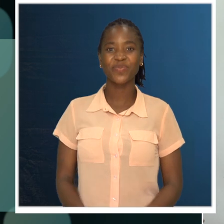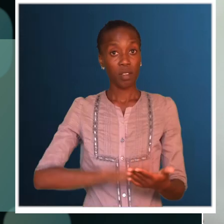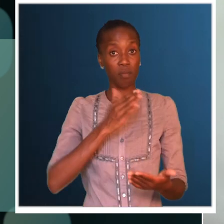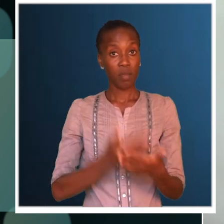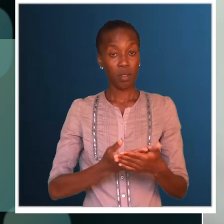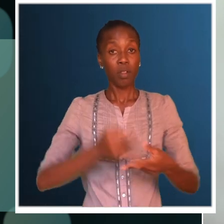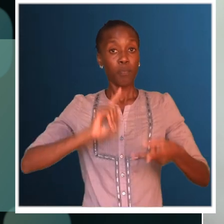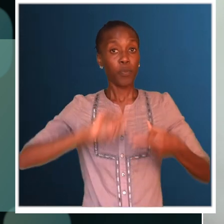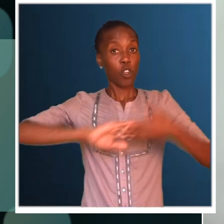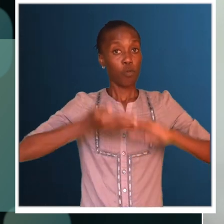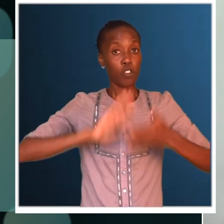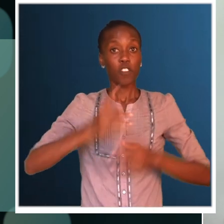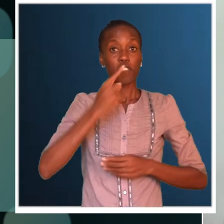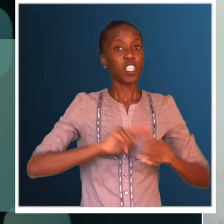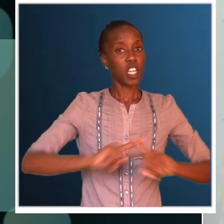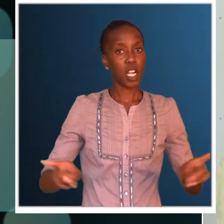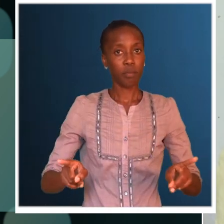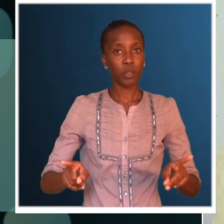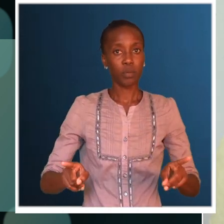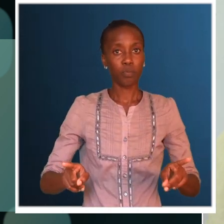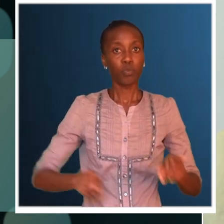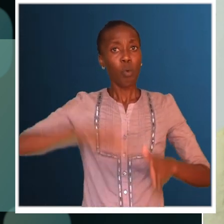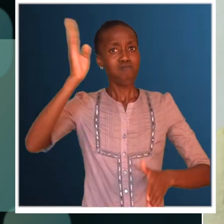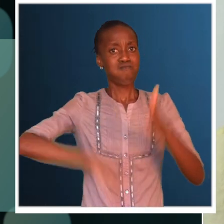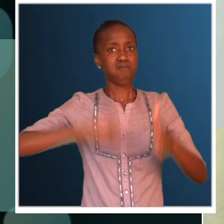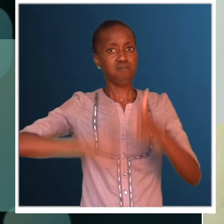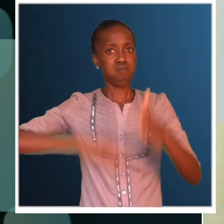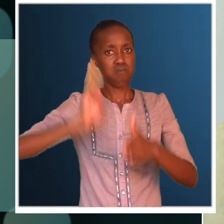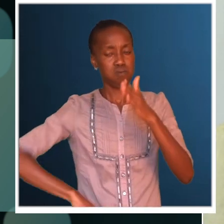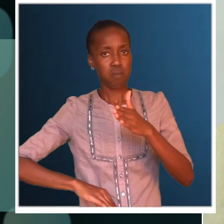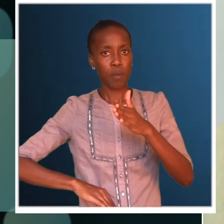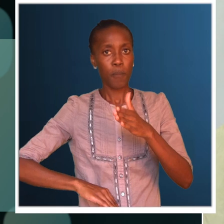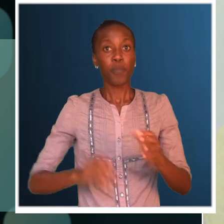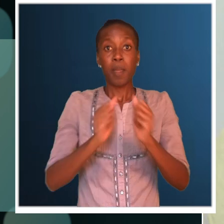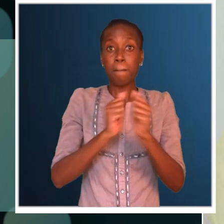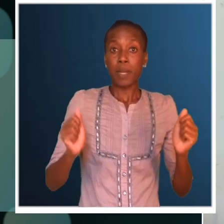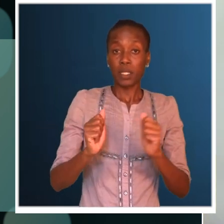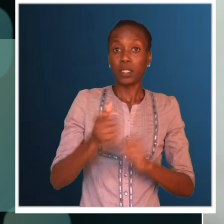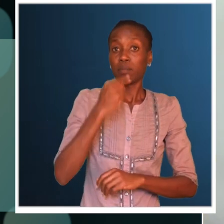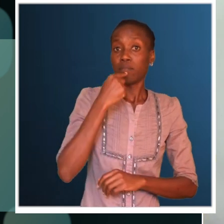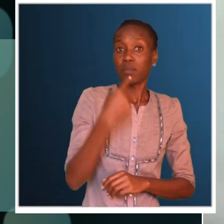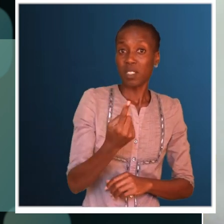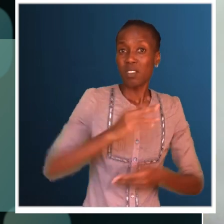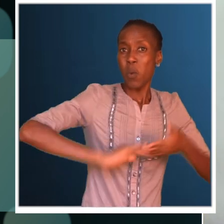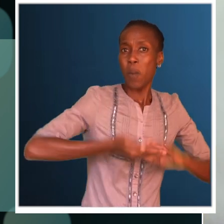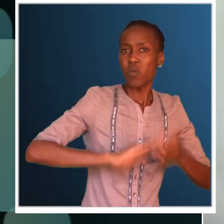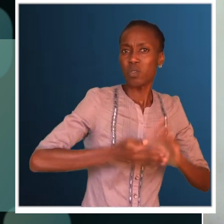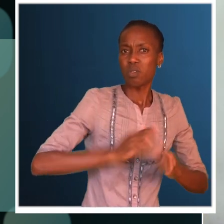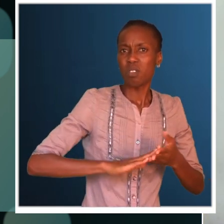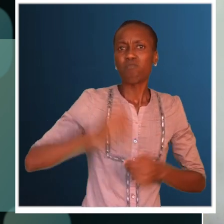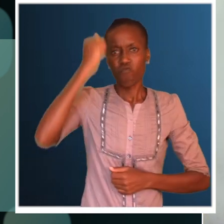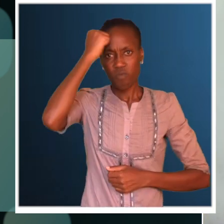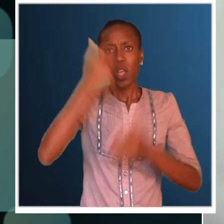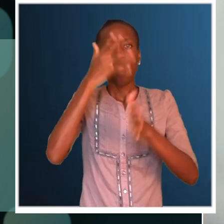professor vai dizendo, a rapidez, muitas vezes acaba ficando alguma coisa de fora. Mas para isso, eu acho que se os professores também tivessem noções